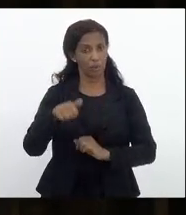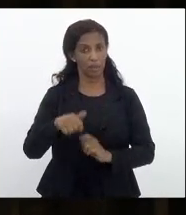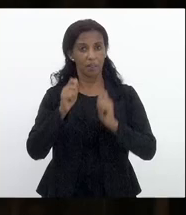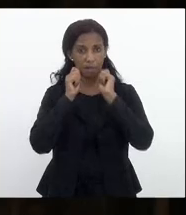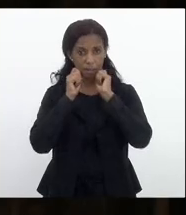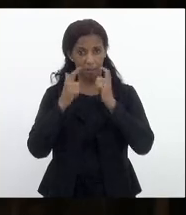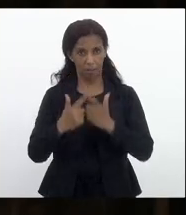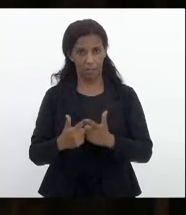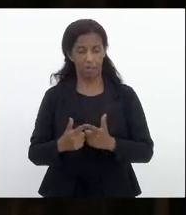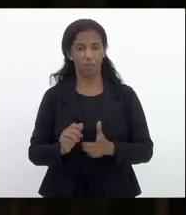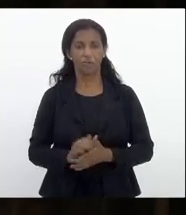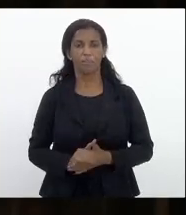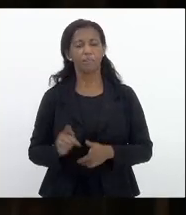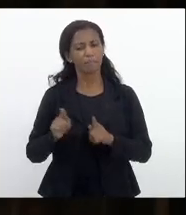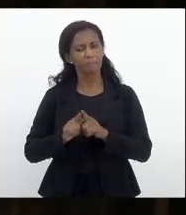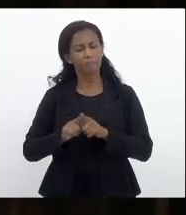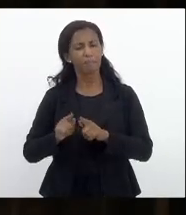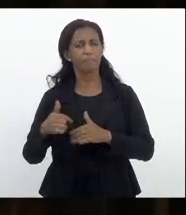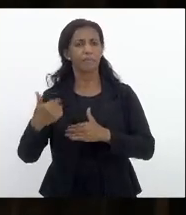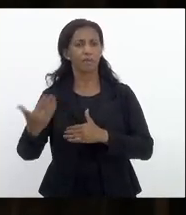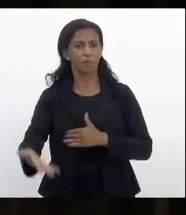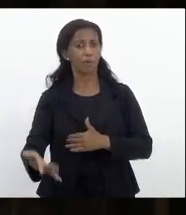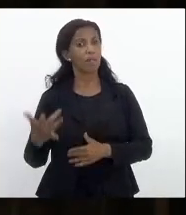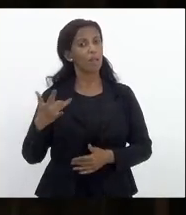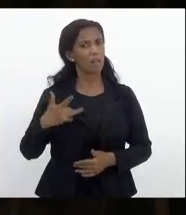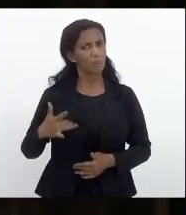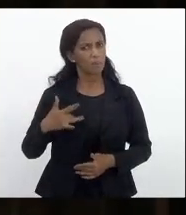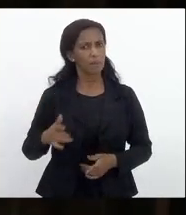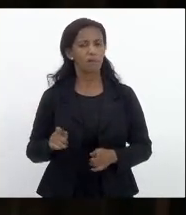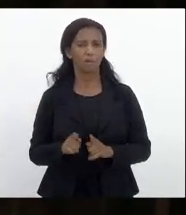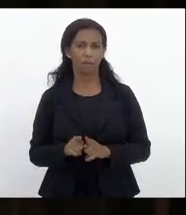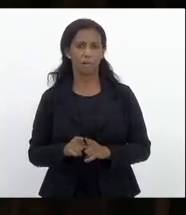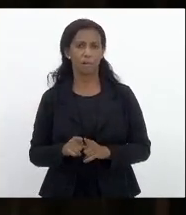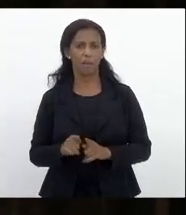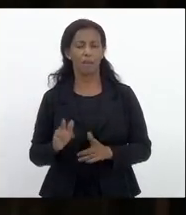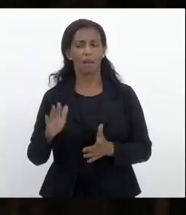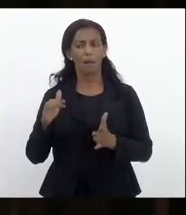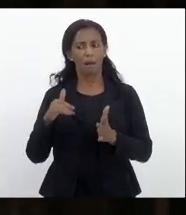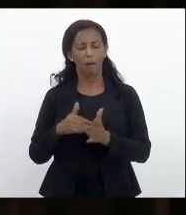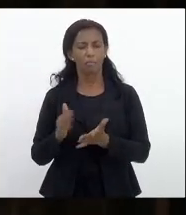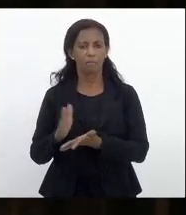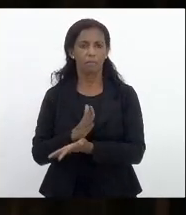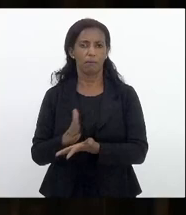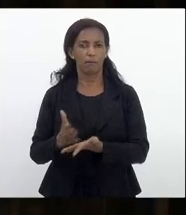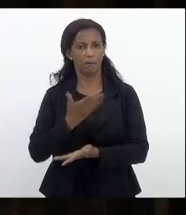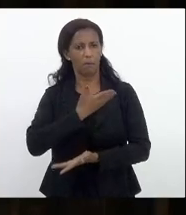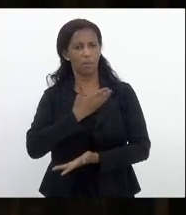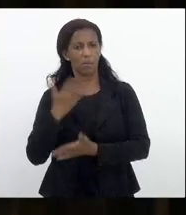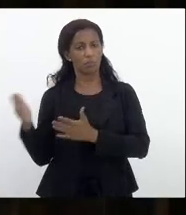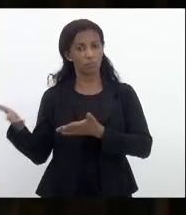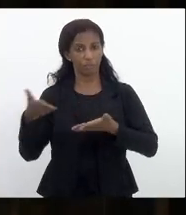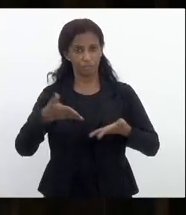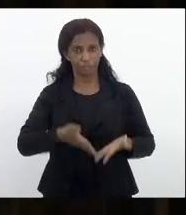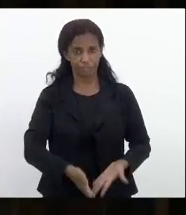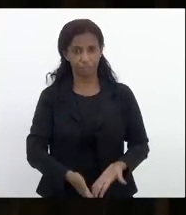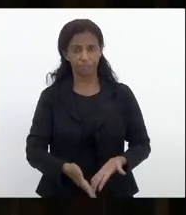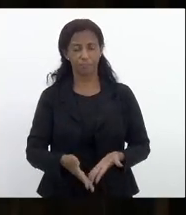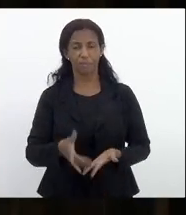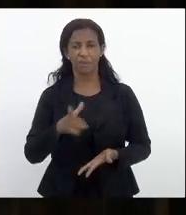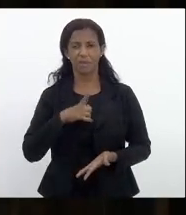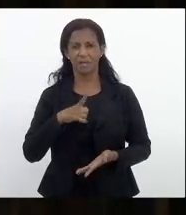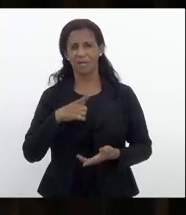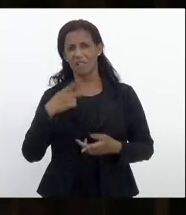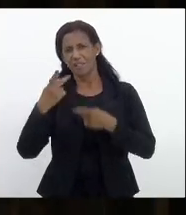LERJ e até fora e aí lamento muito até alguns colegas meus que vem criando essa